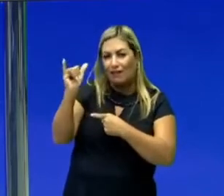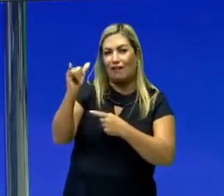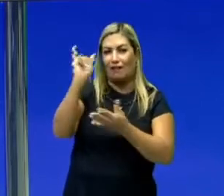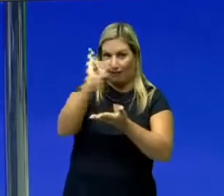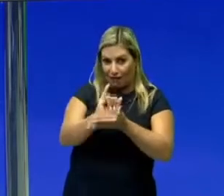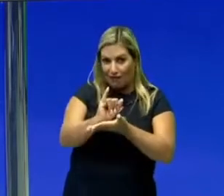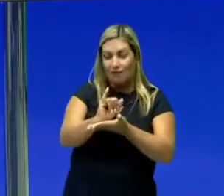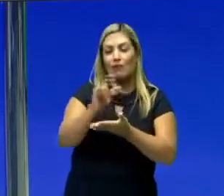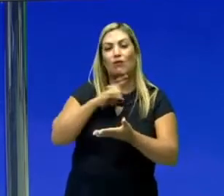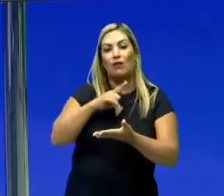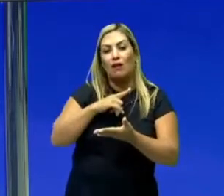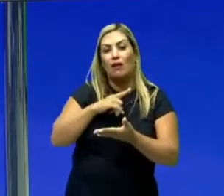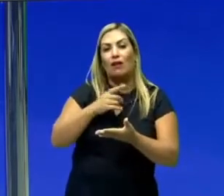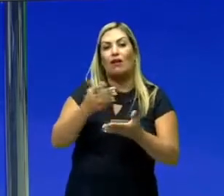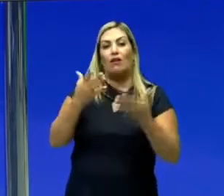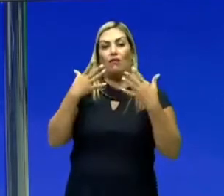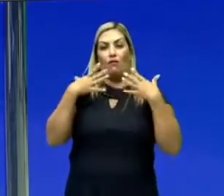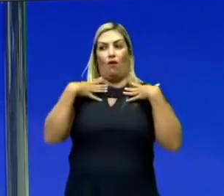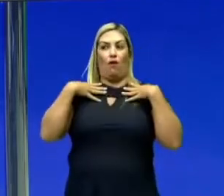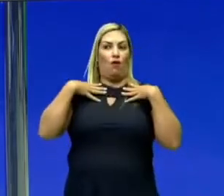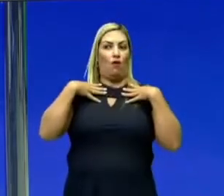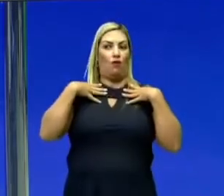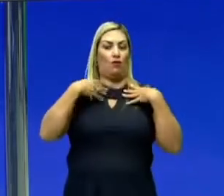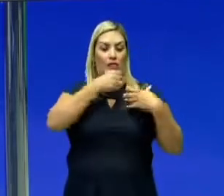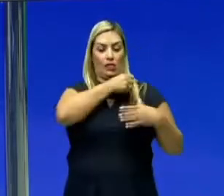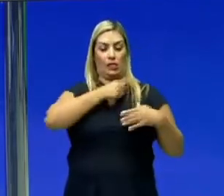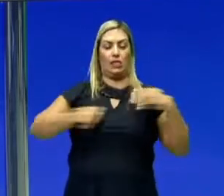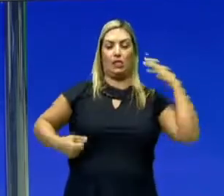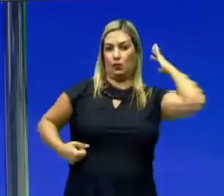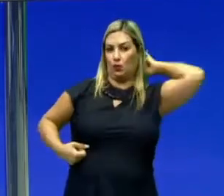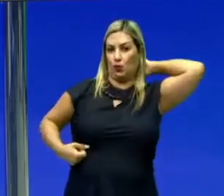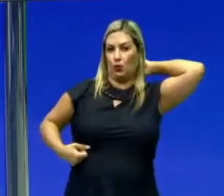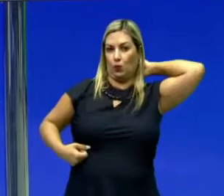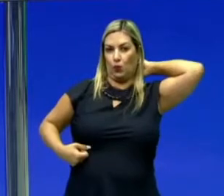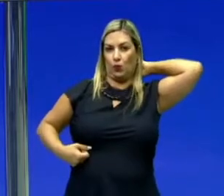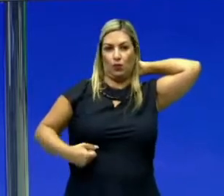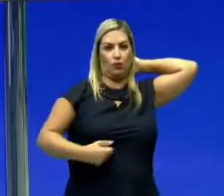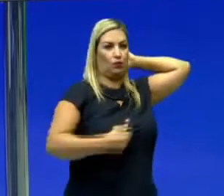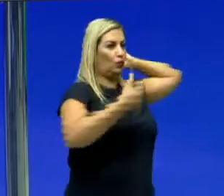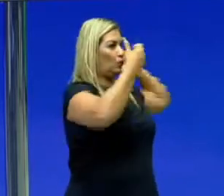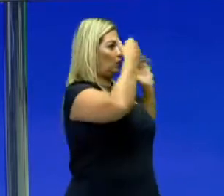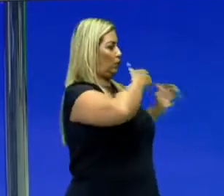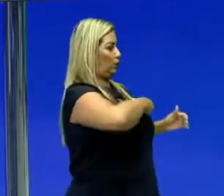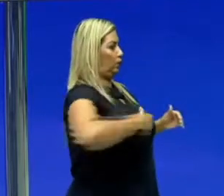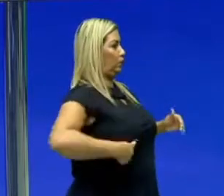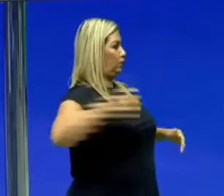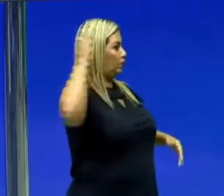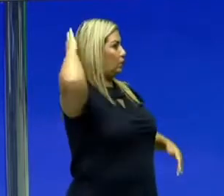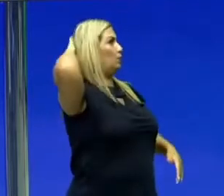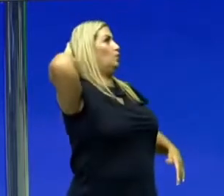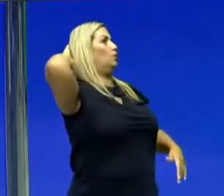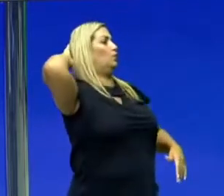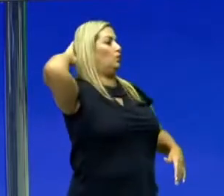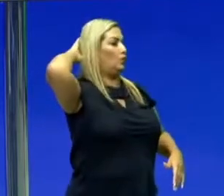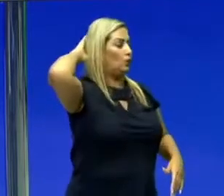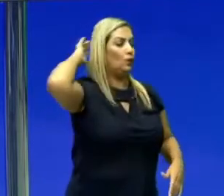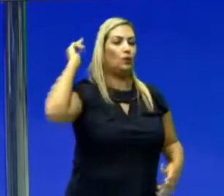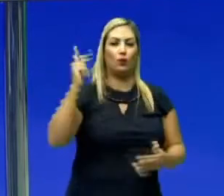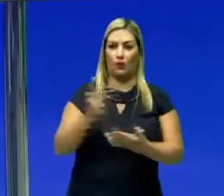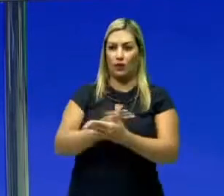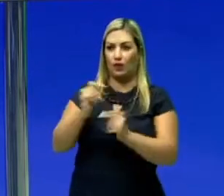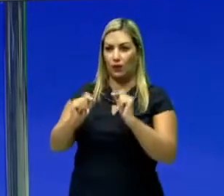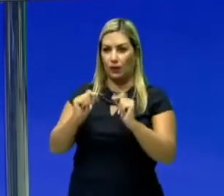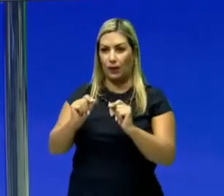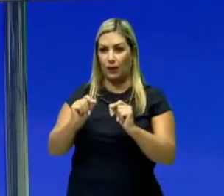inércia, é quando você volta. Quando o cinto segura você, o carro bateu e aí o cinto segura você e traz você de volta, o que que acontece?